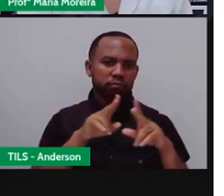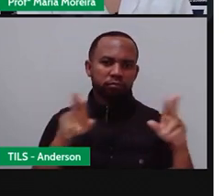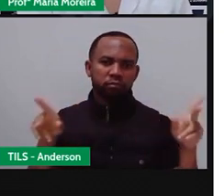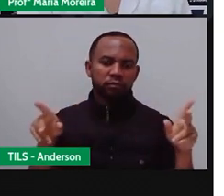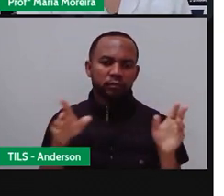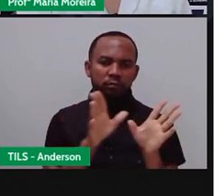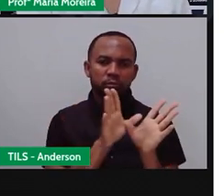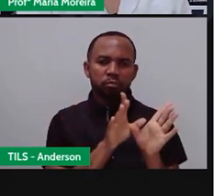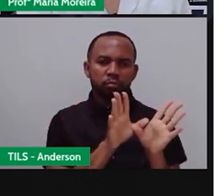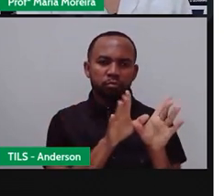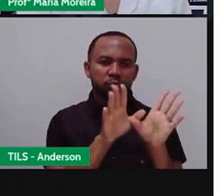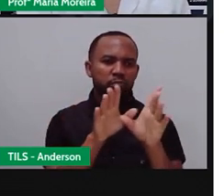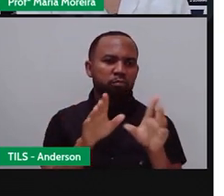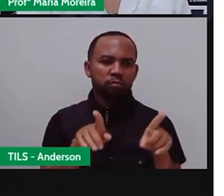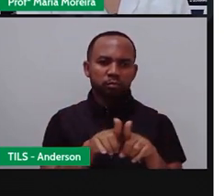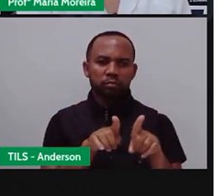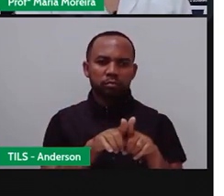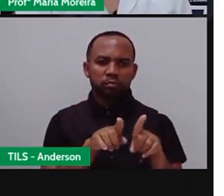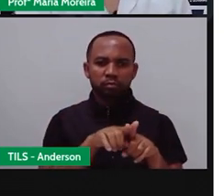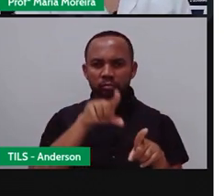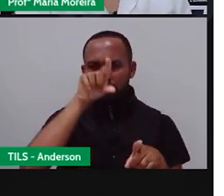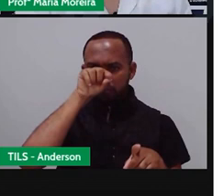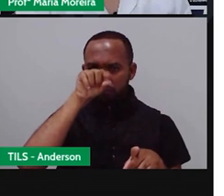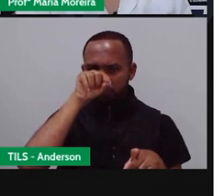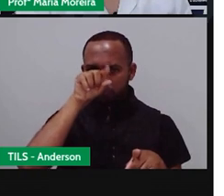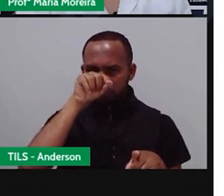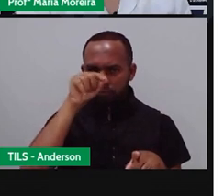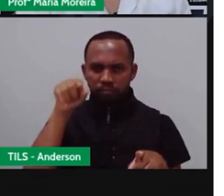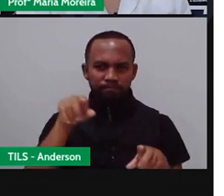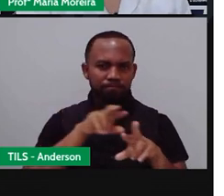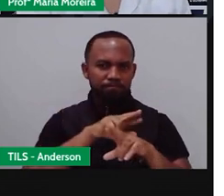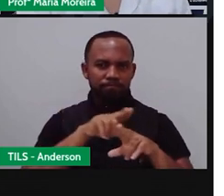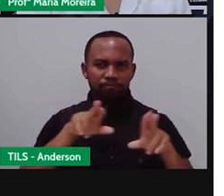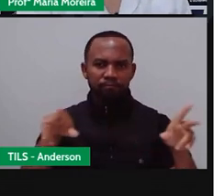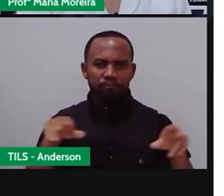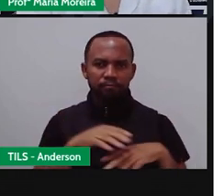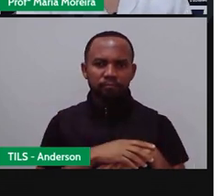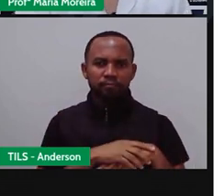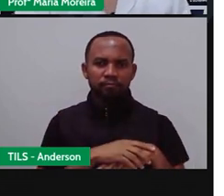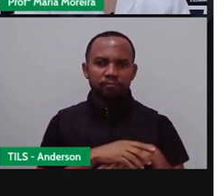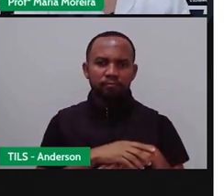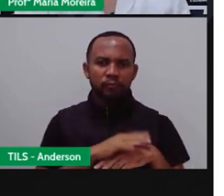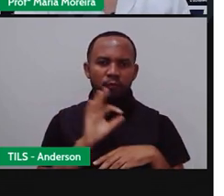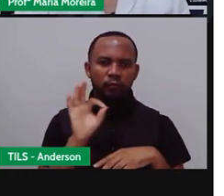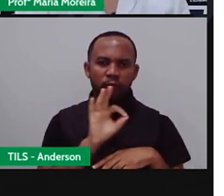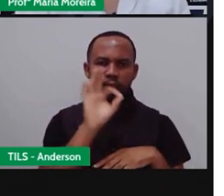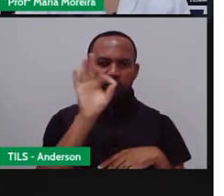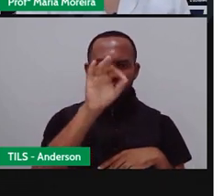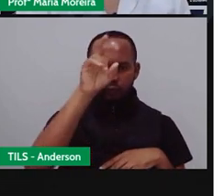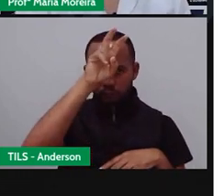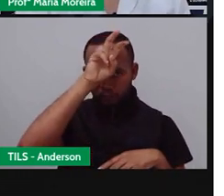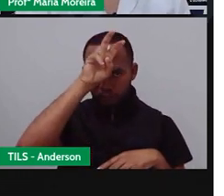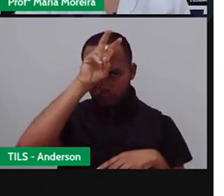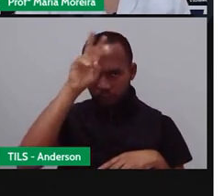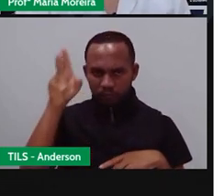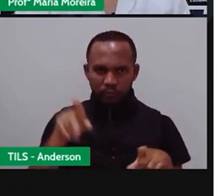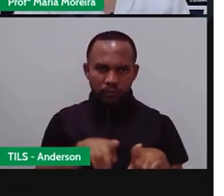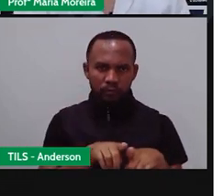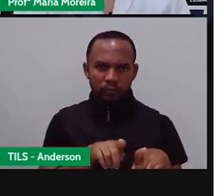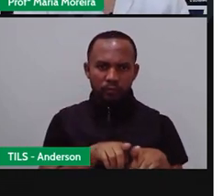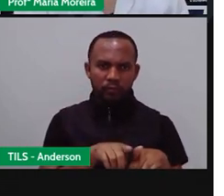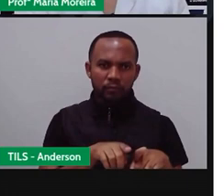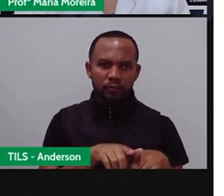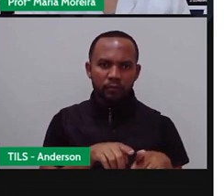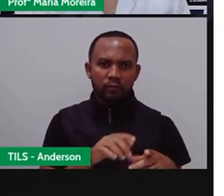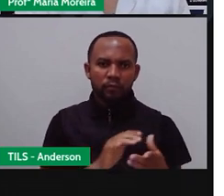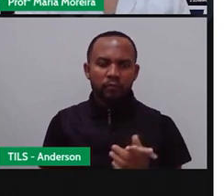pombo, a rolinha doméstica, o canário e subgêneros dessas espécies. A abelha também foi domesticada, acredite, né? Que